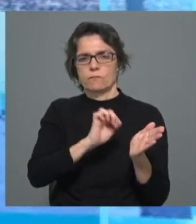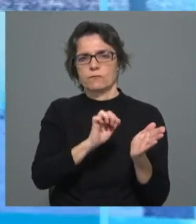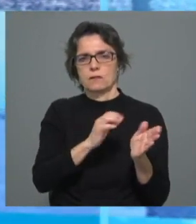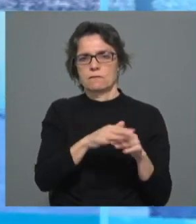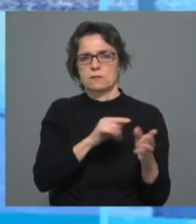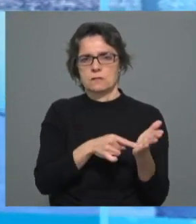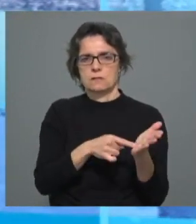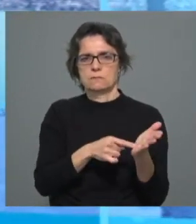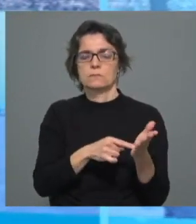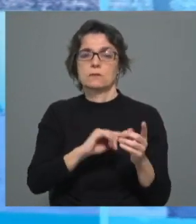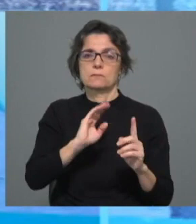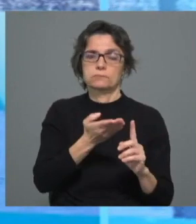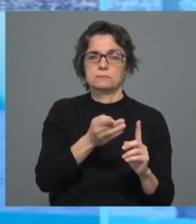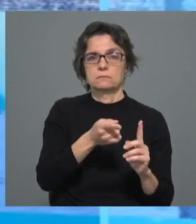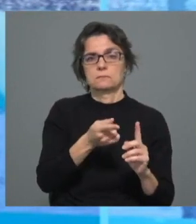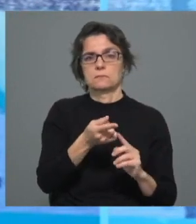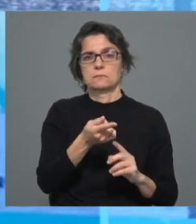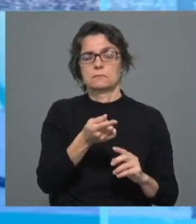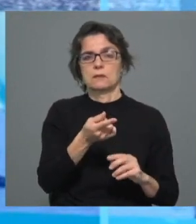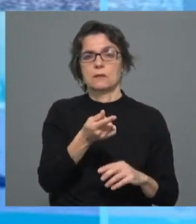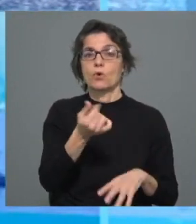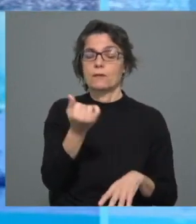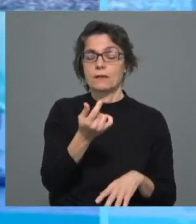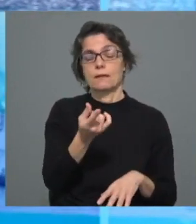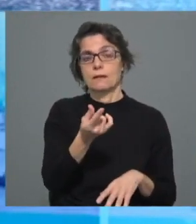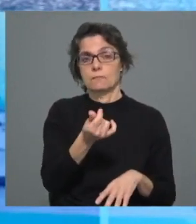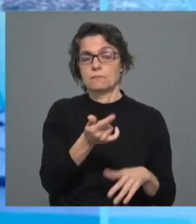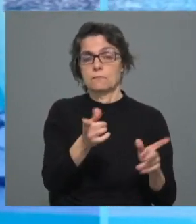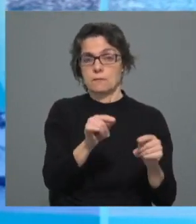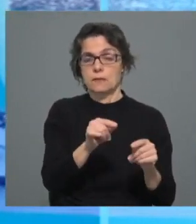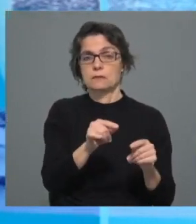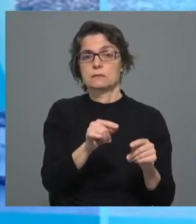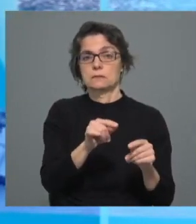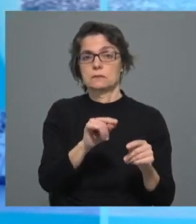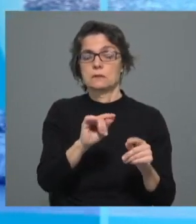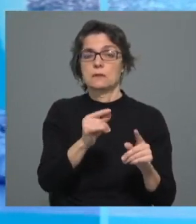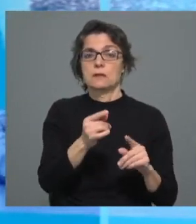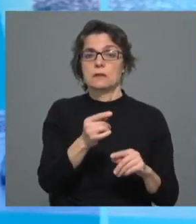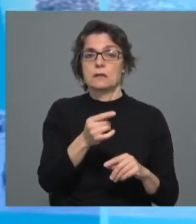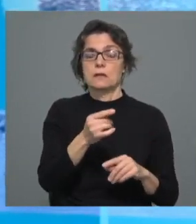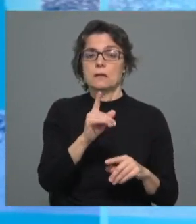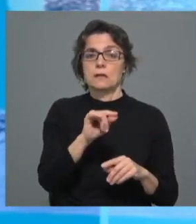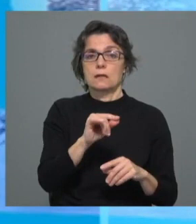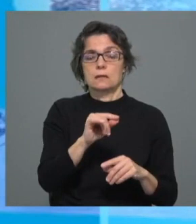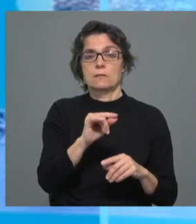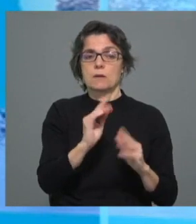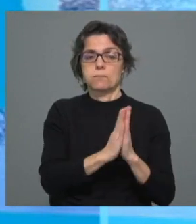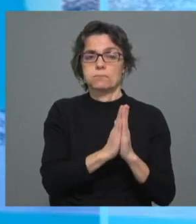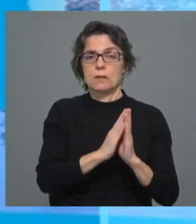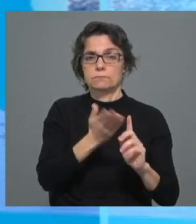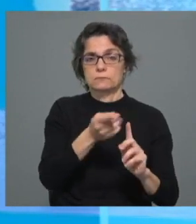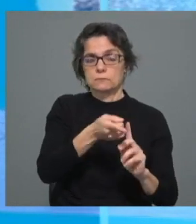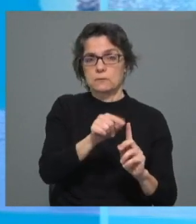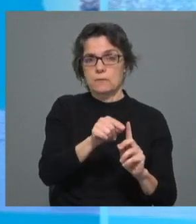ponto de vista penal, que compete às autoridades judiciais do Estado, quer do ponto de vista disciplinário e canónico, que se